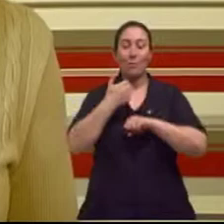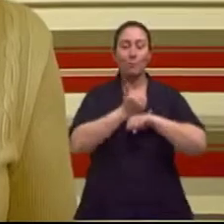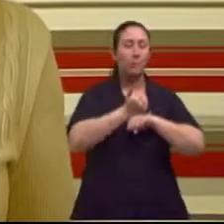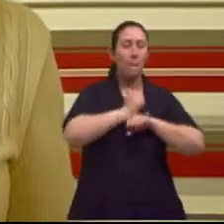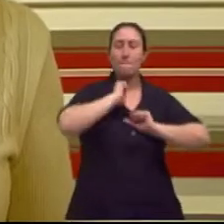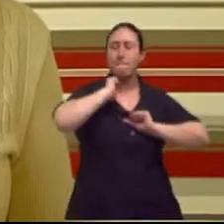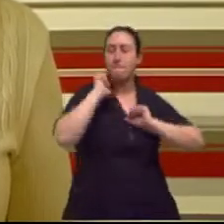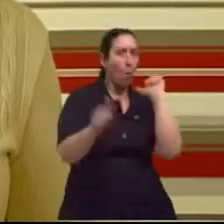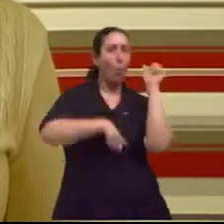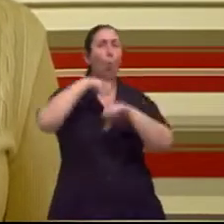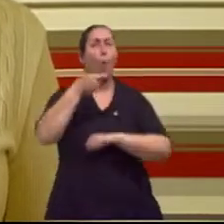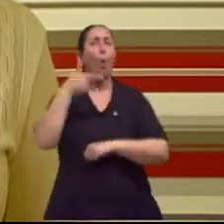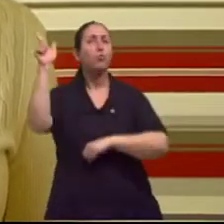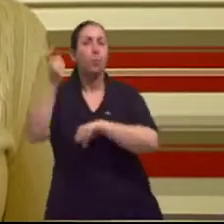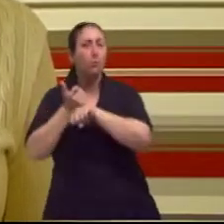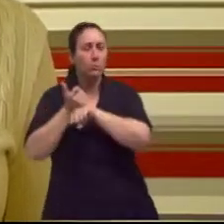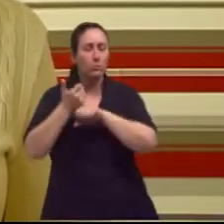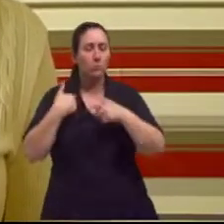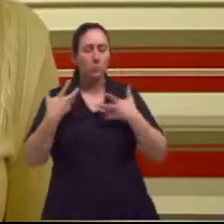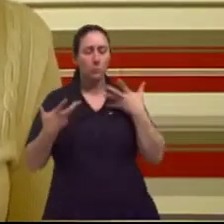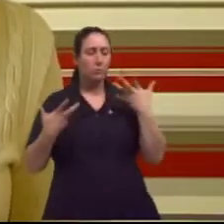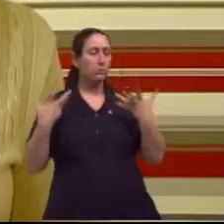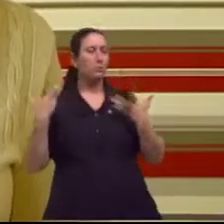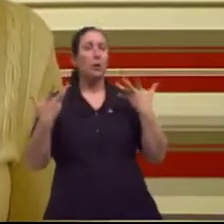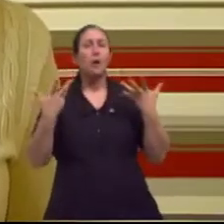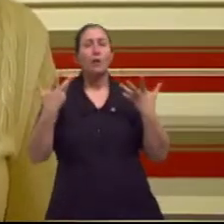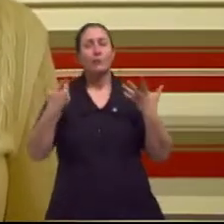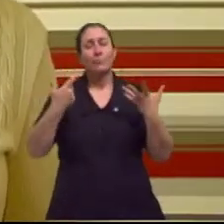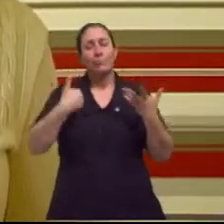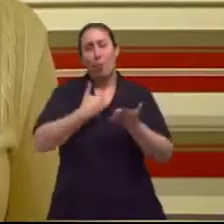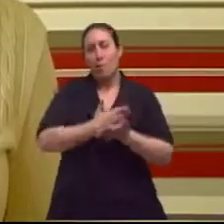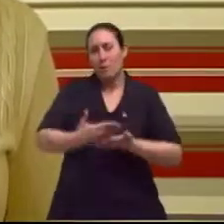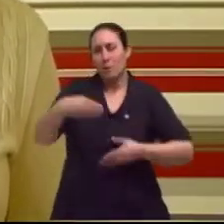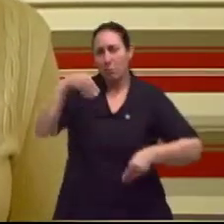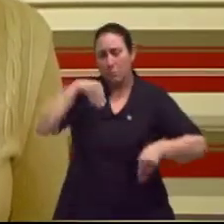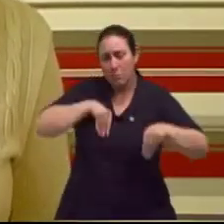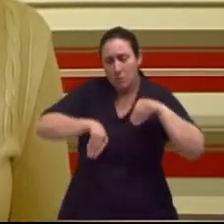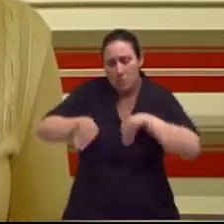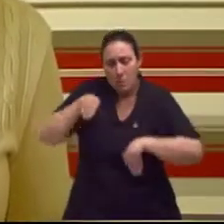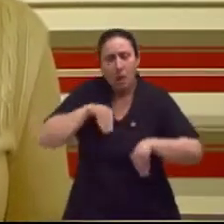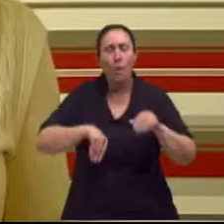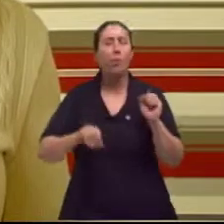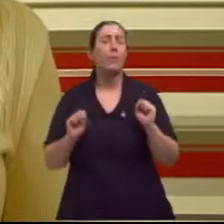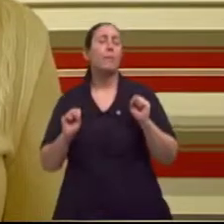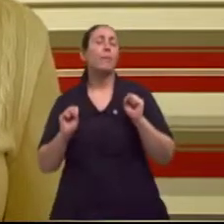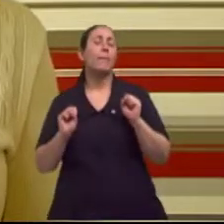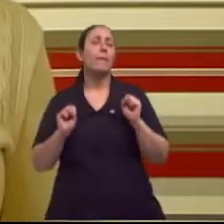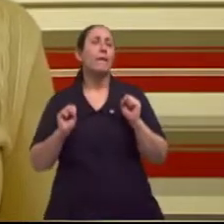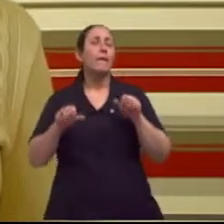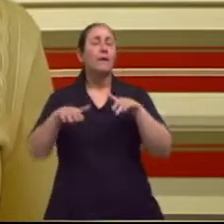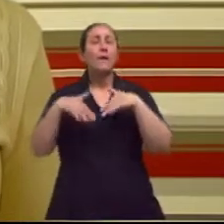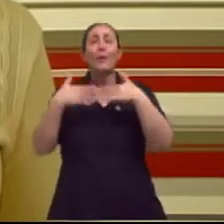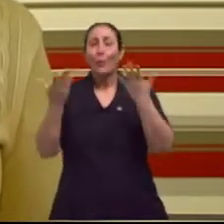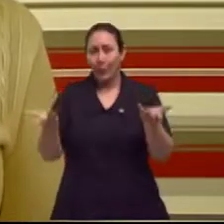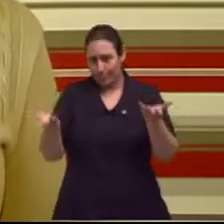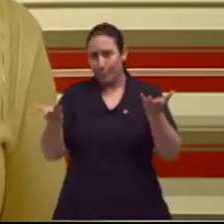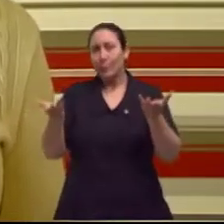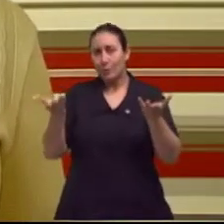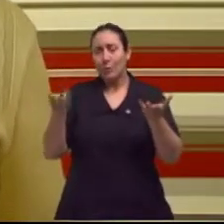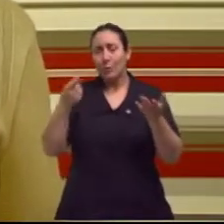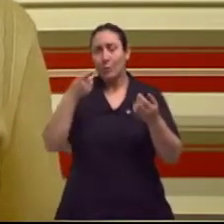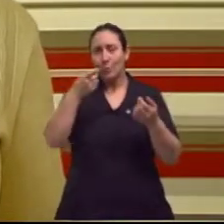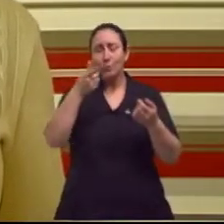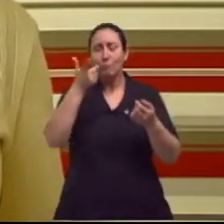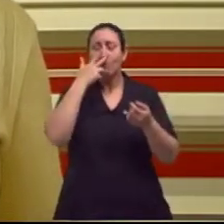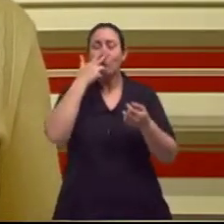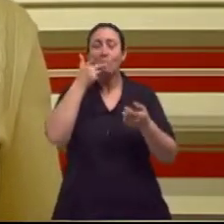assim, profissional. E, então, eu tive depressão, eu estava, quando tu, né, tira